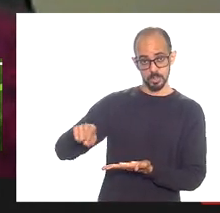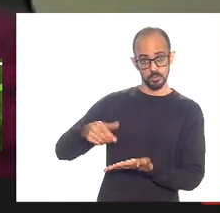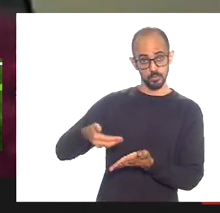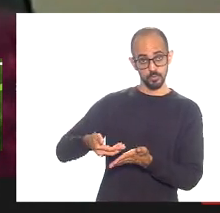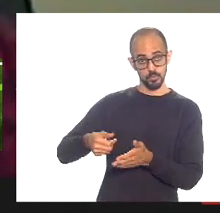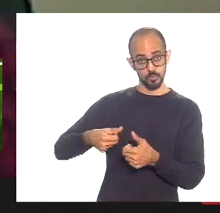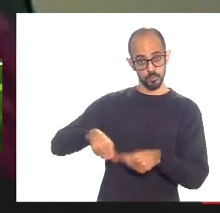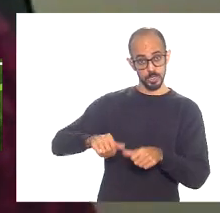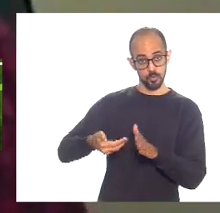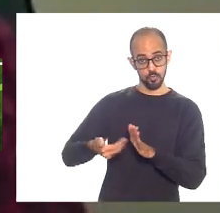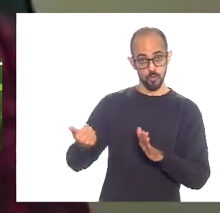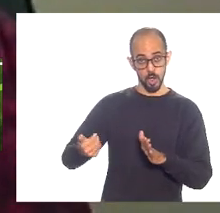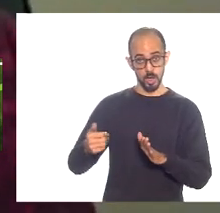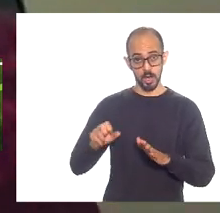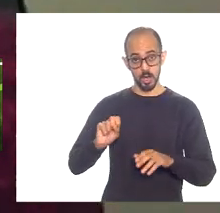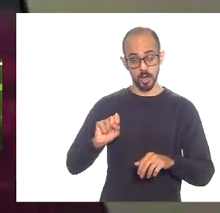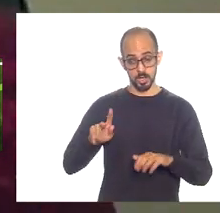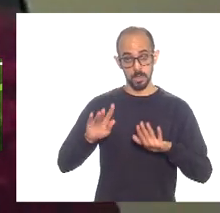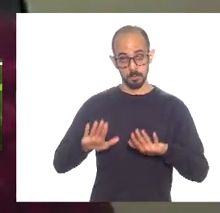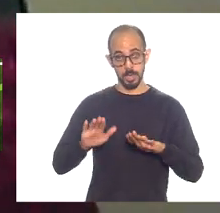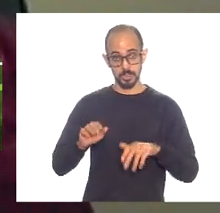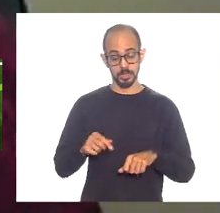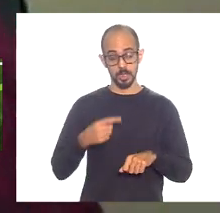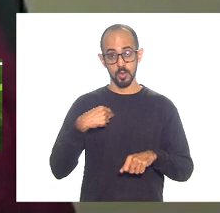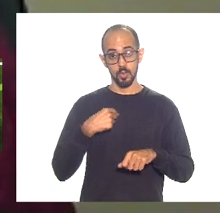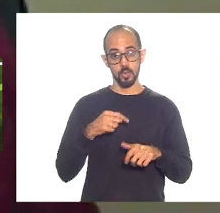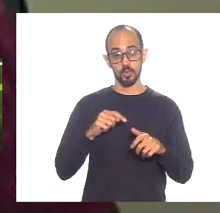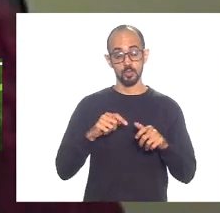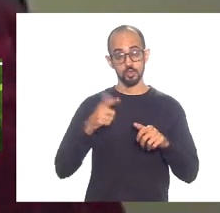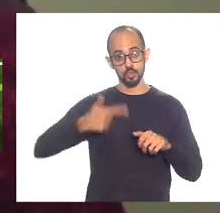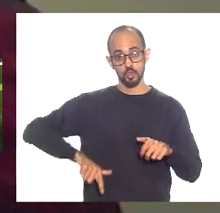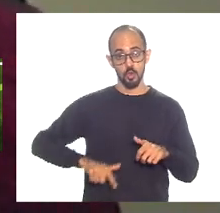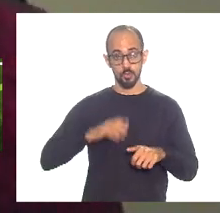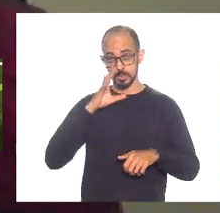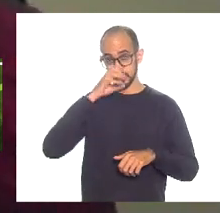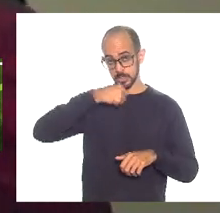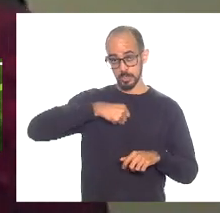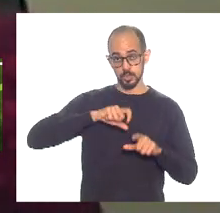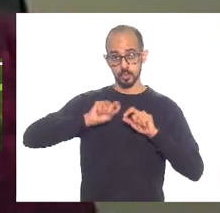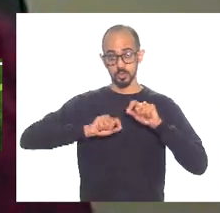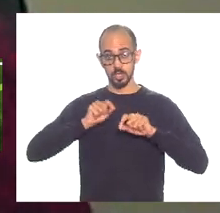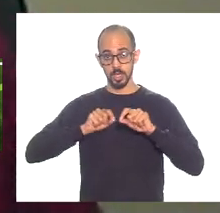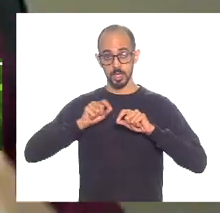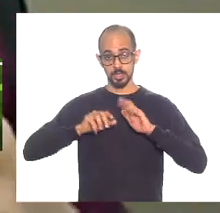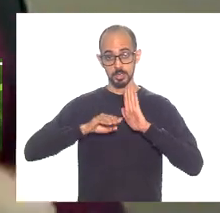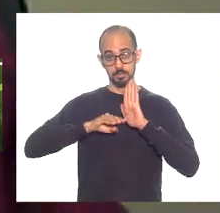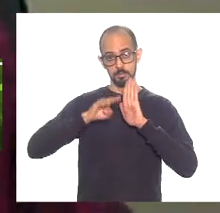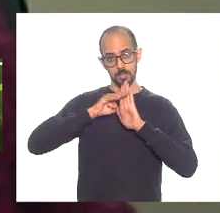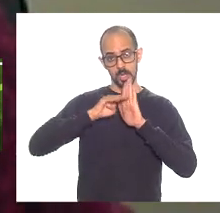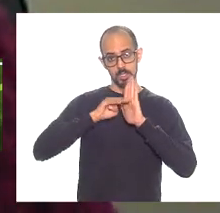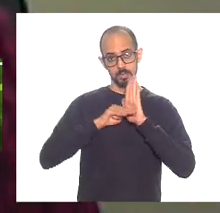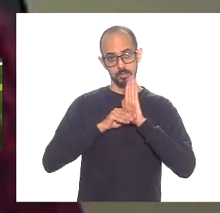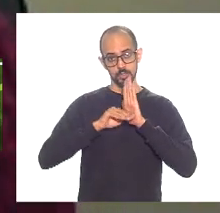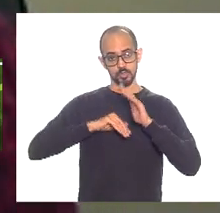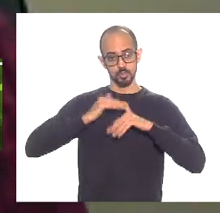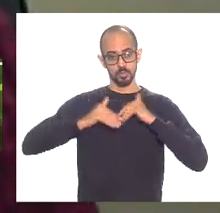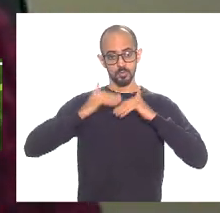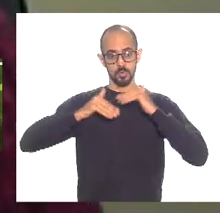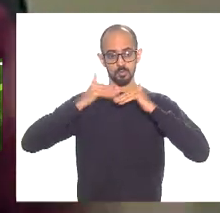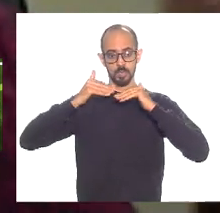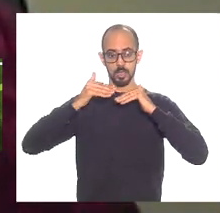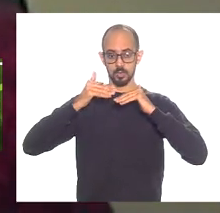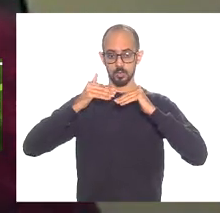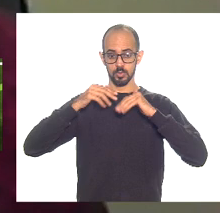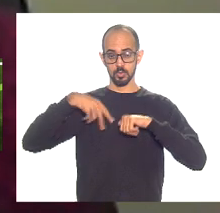limite mas aí volta a insistir que esse plano de desenvolvimento um pouco falado aqui pelo deputado Augusto